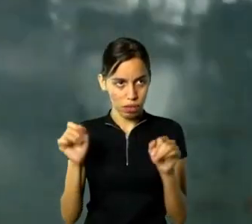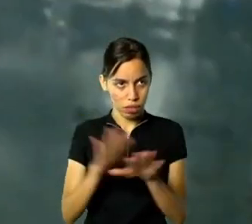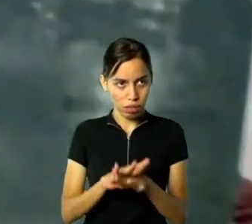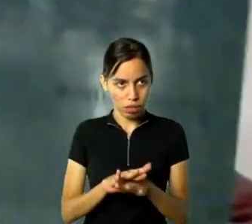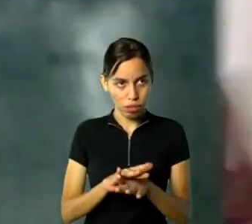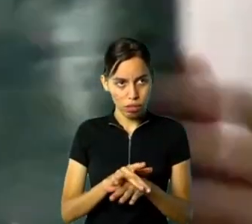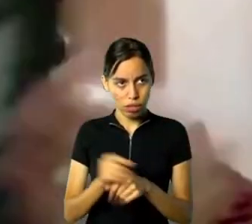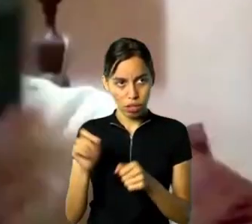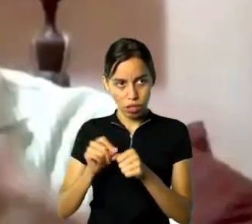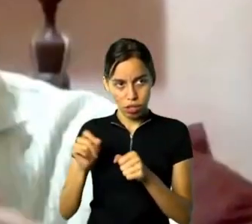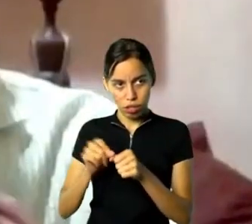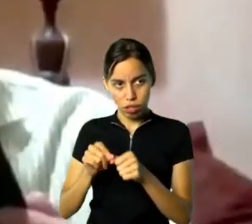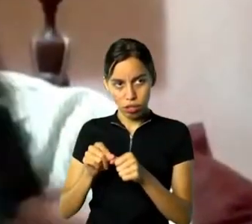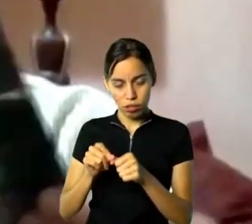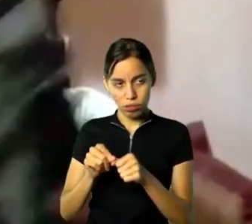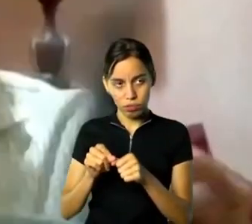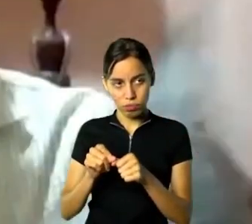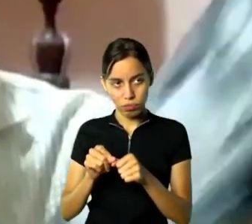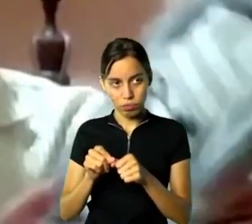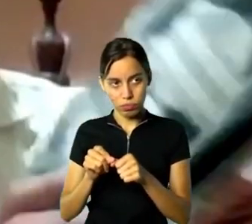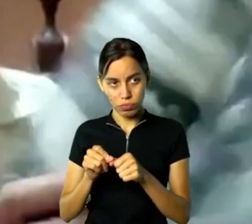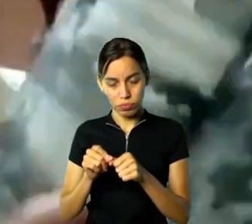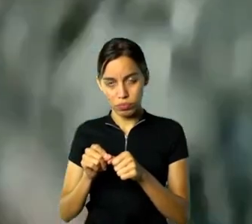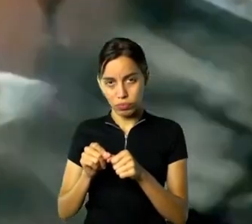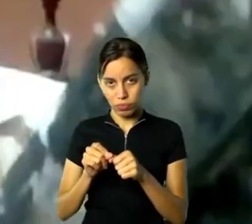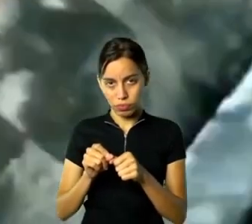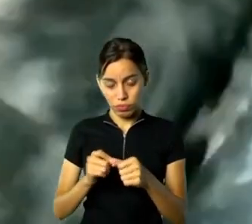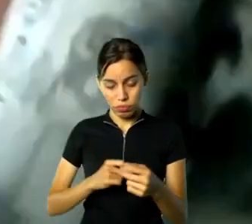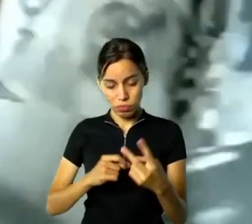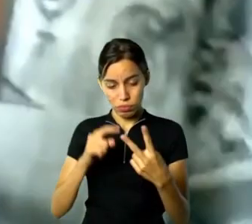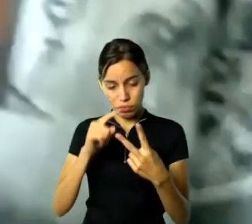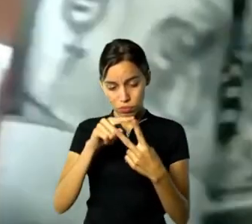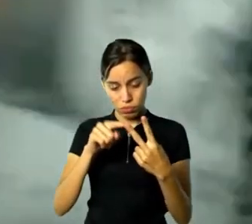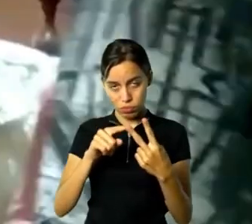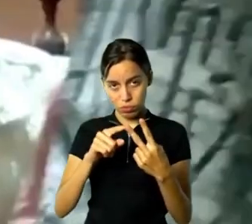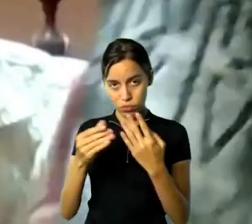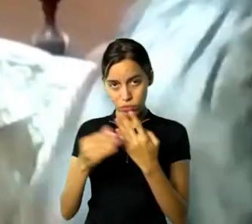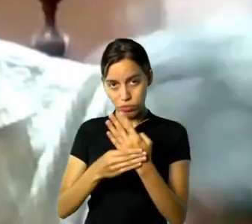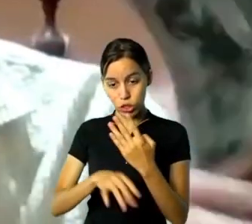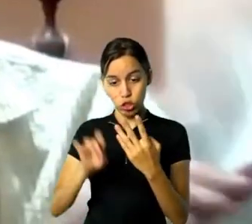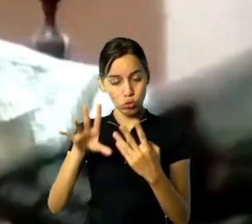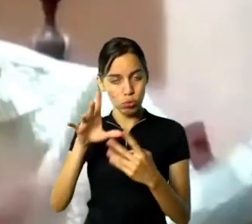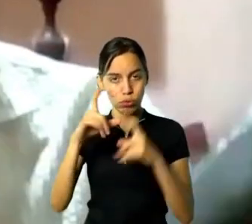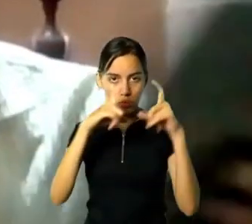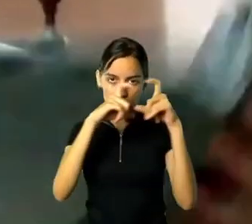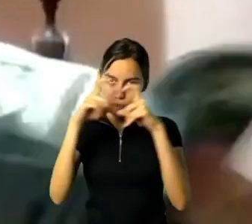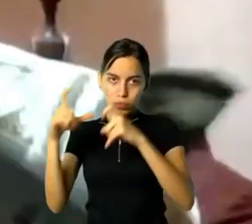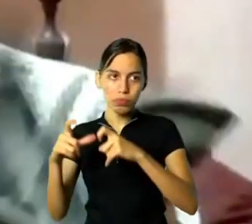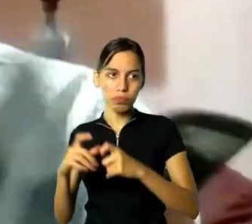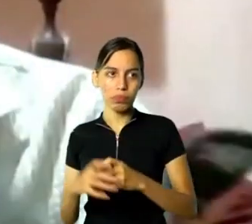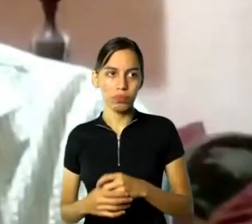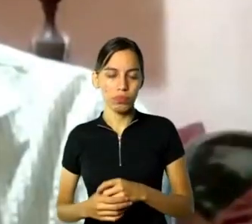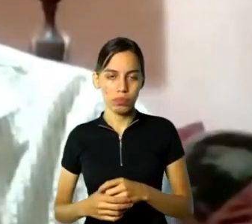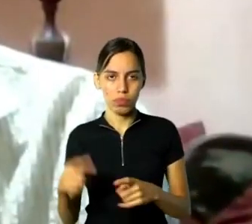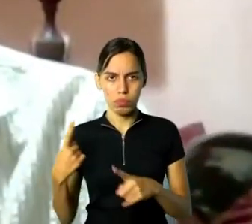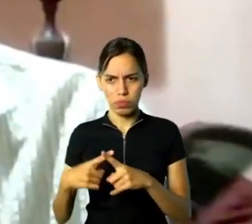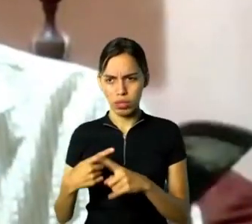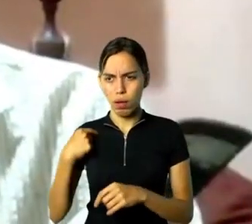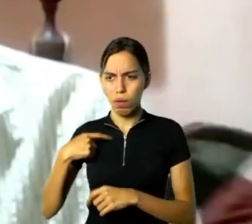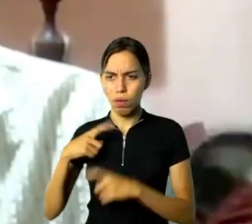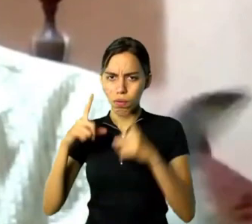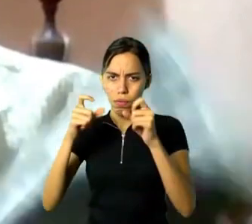que é o mesmo nome do Tumblr lá, que é um fotozine. Ele tem fotos do centro de Belo Horizonte que eu tirei durante muitos anos.